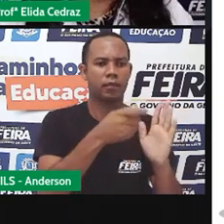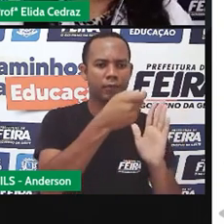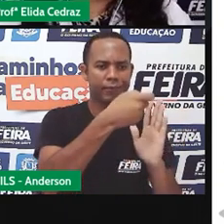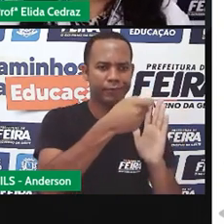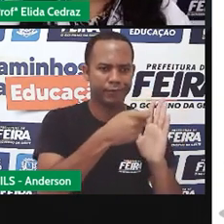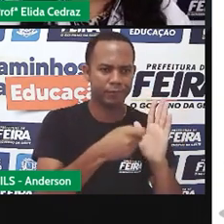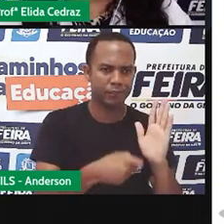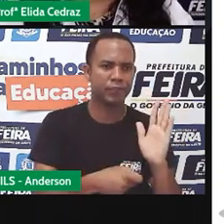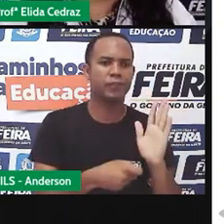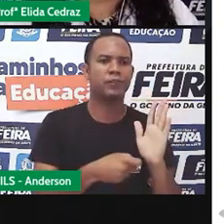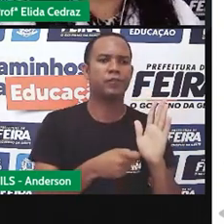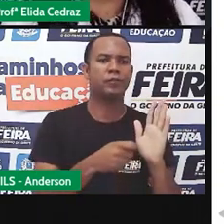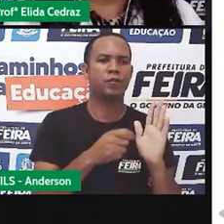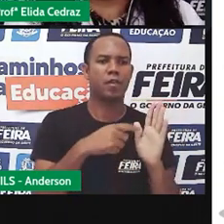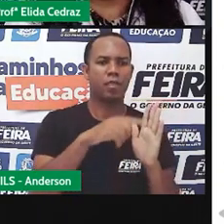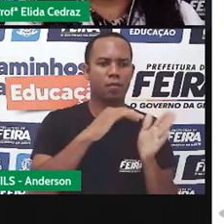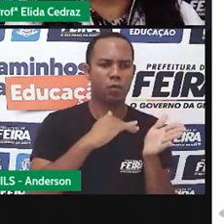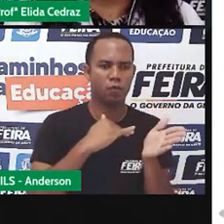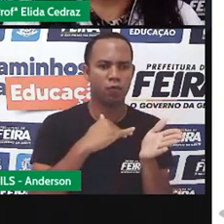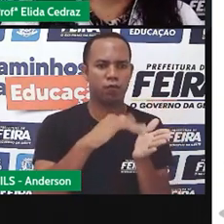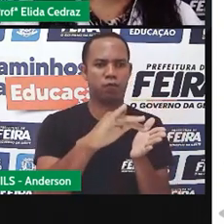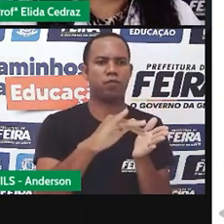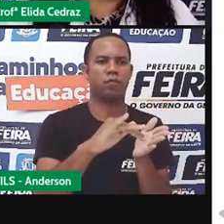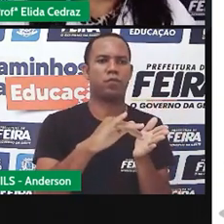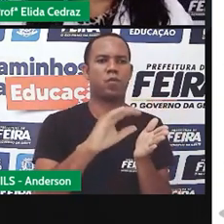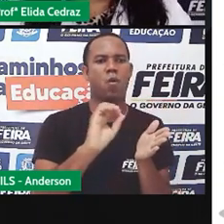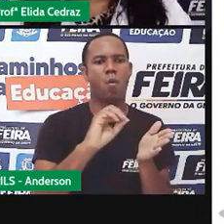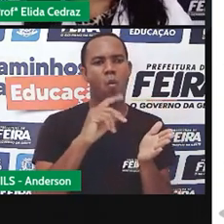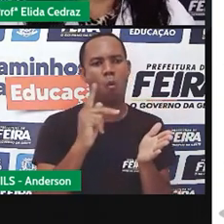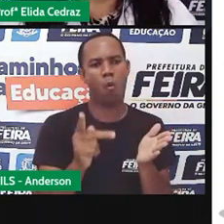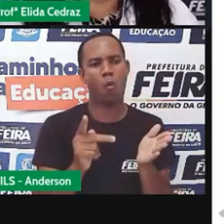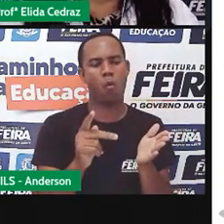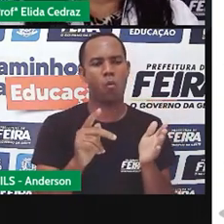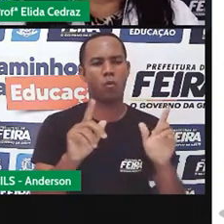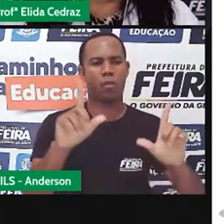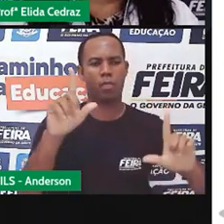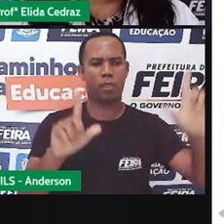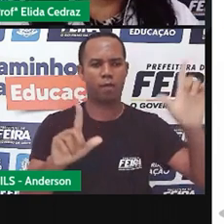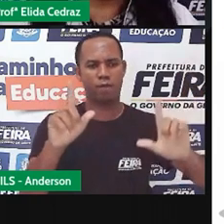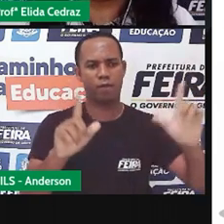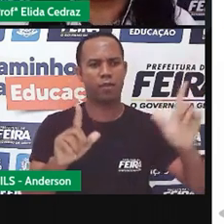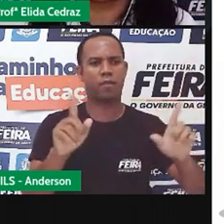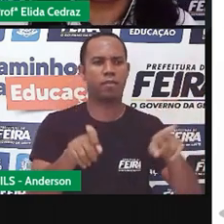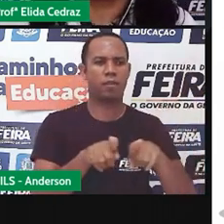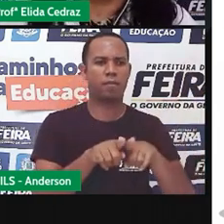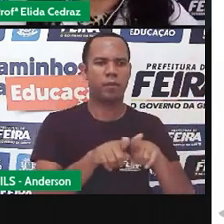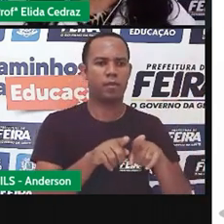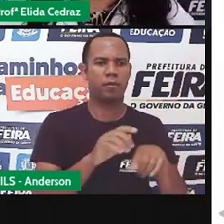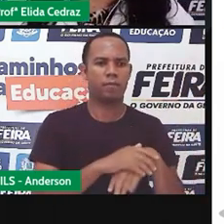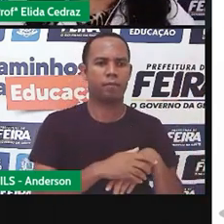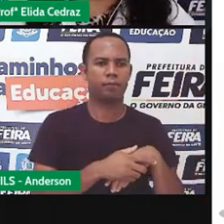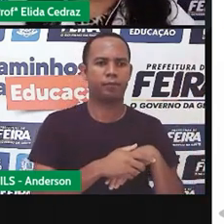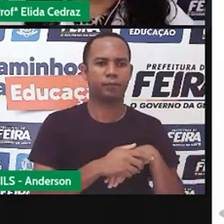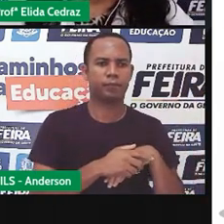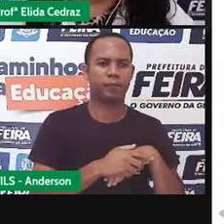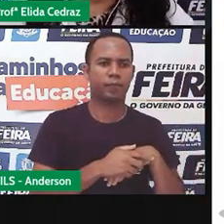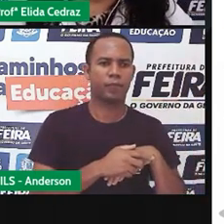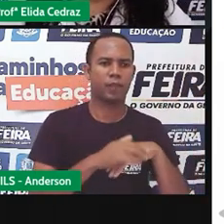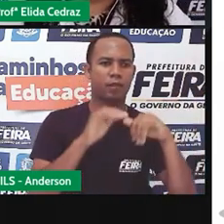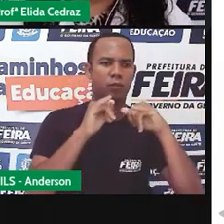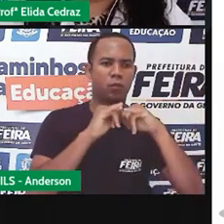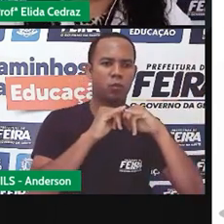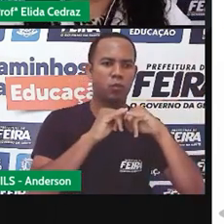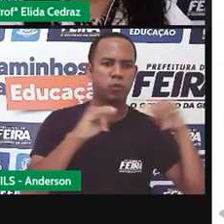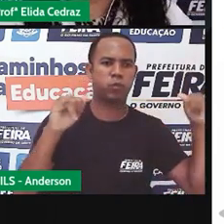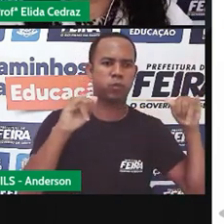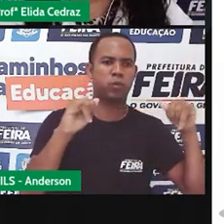e enviado para o jornal, ou para a TV, ou para a rádio. A notícia.